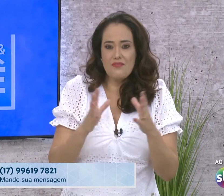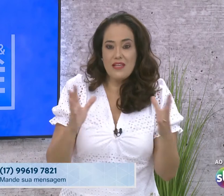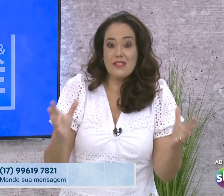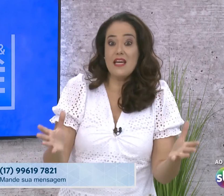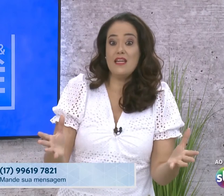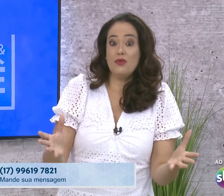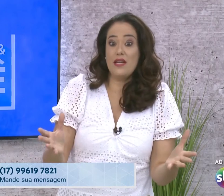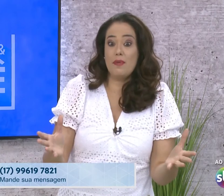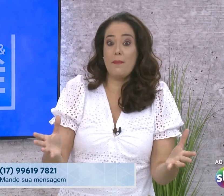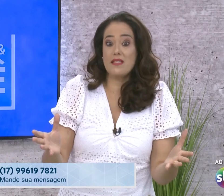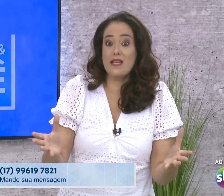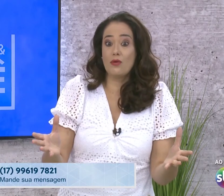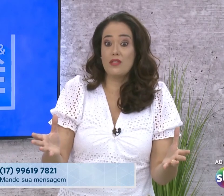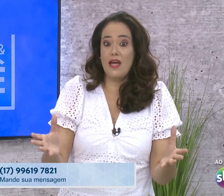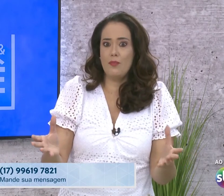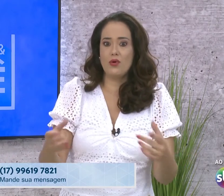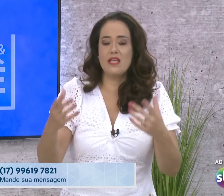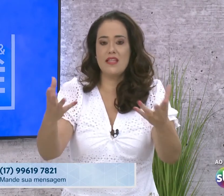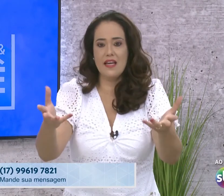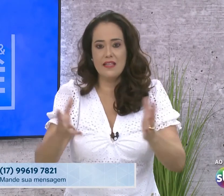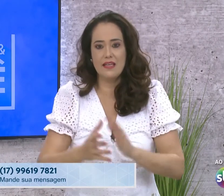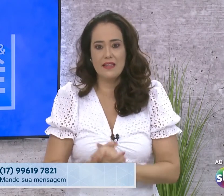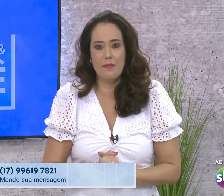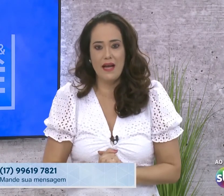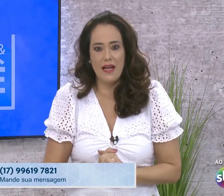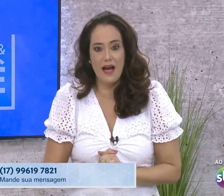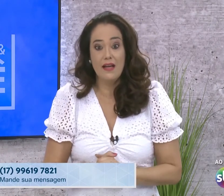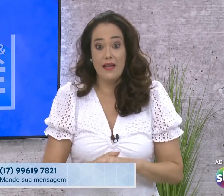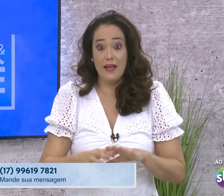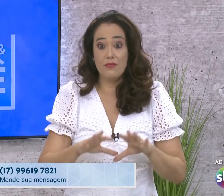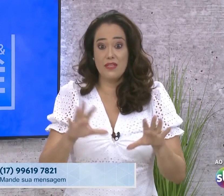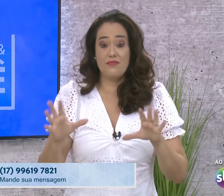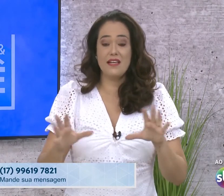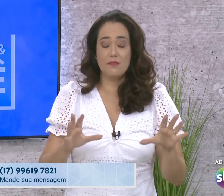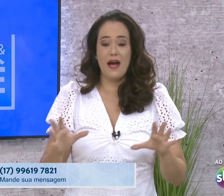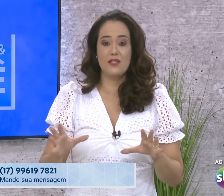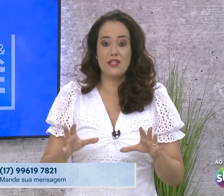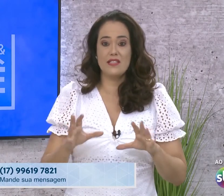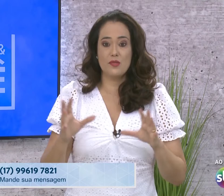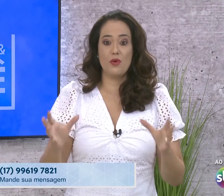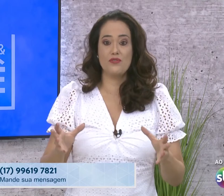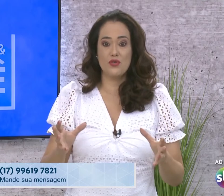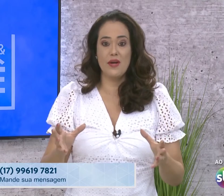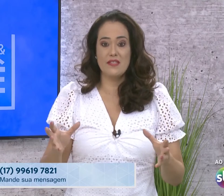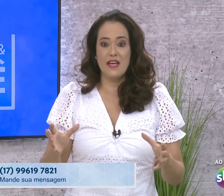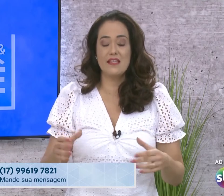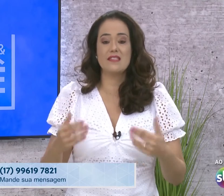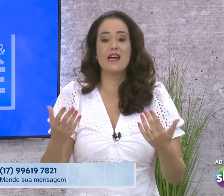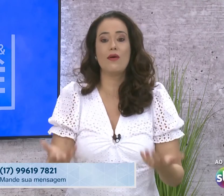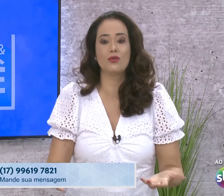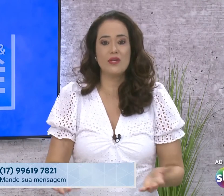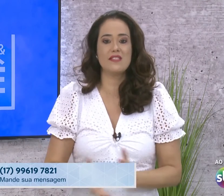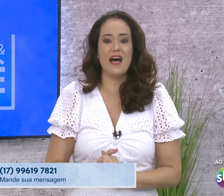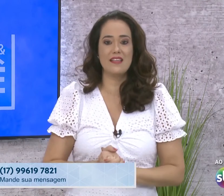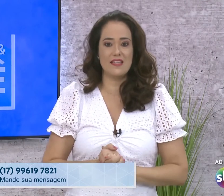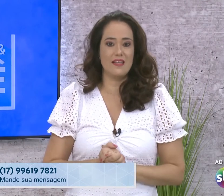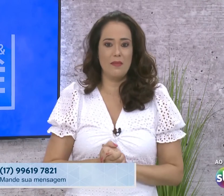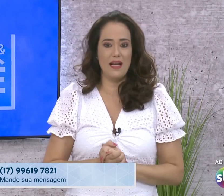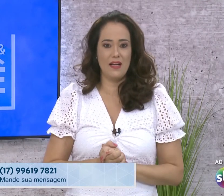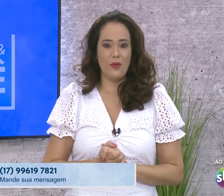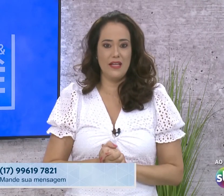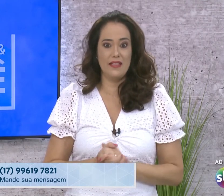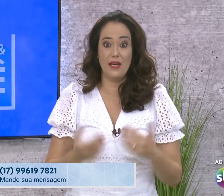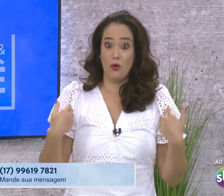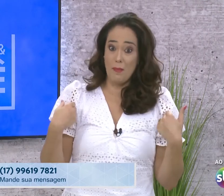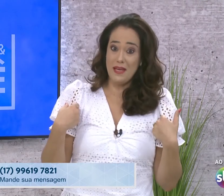O que você tá fazendo aí pra passar o tempo? Ou você tem ainda que trabalhar, é, você faz parte dessas profissões, né, que estão autorizadas